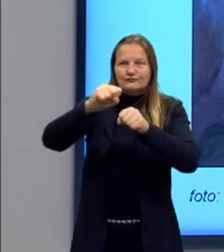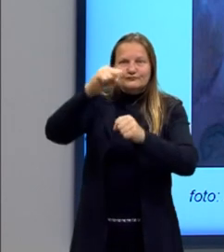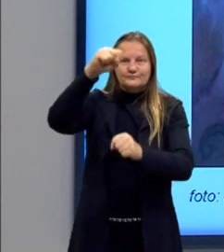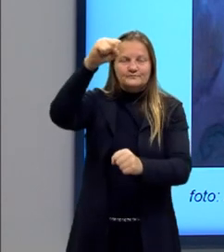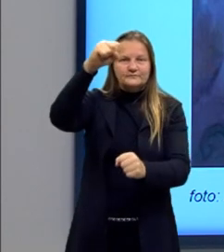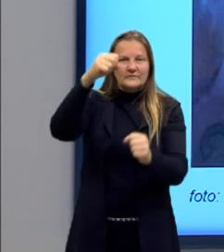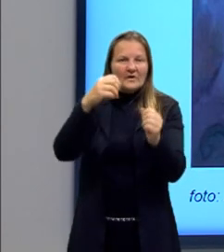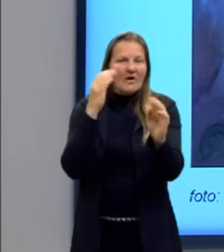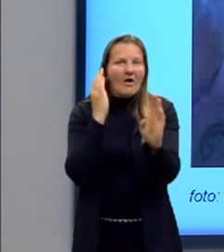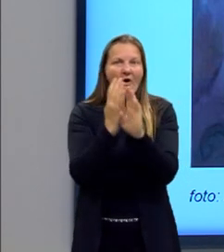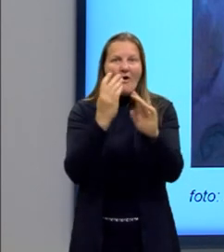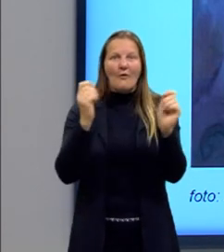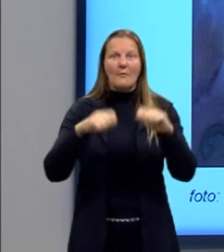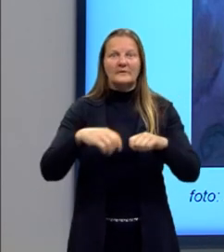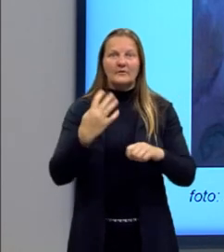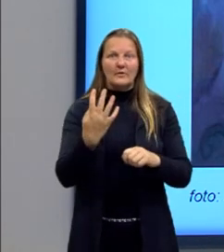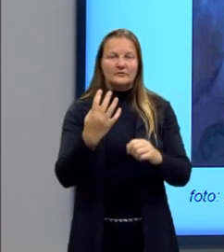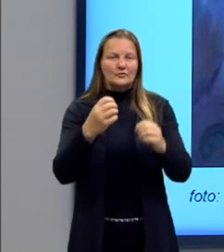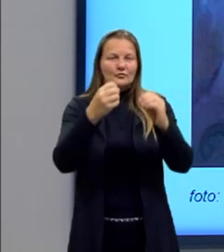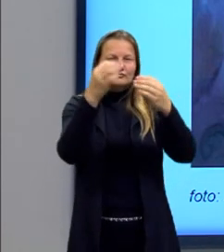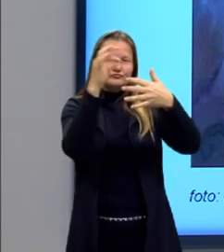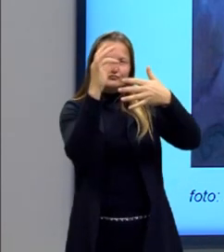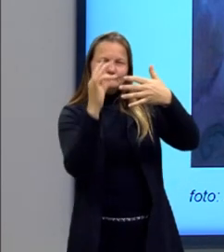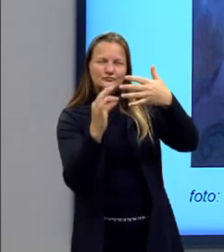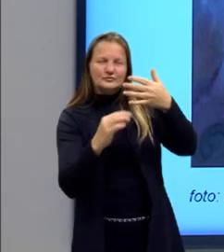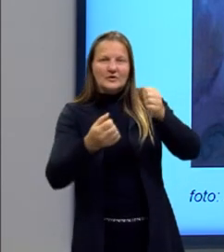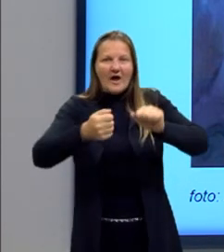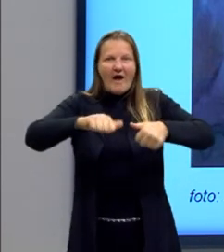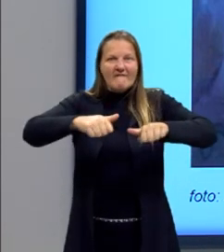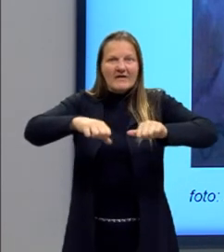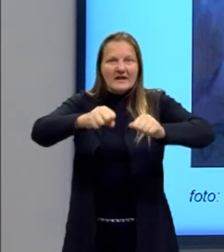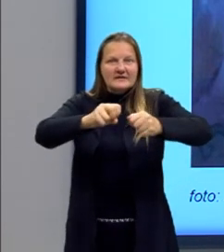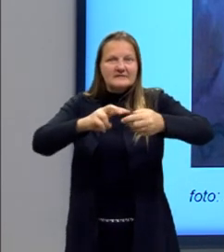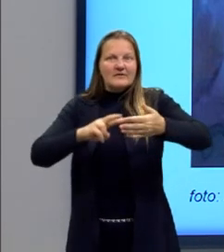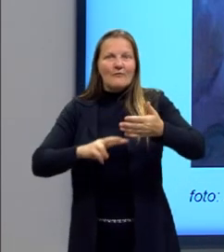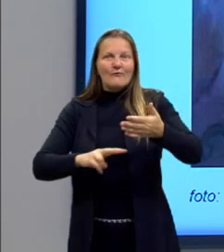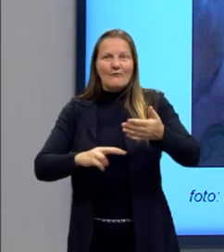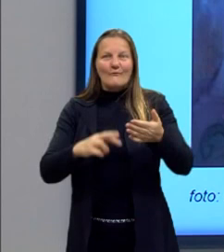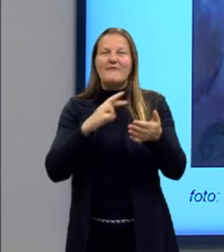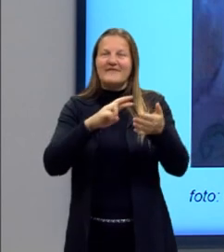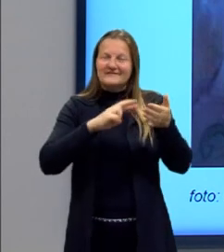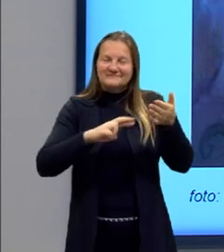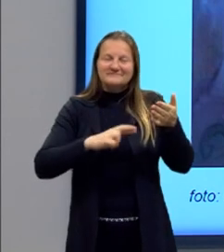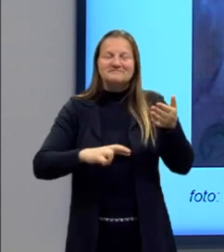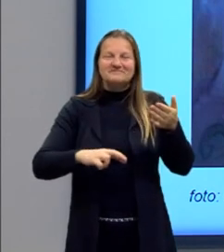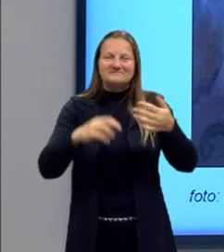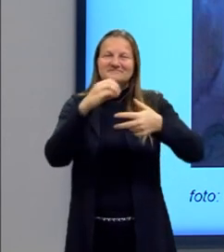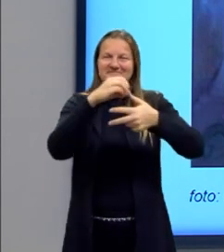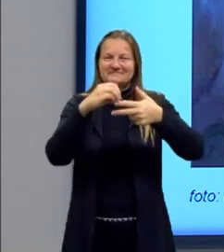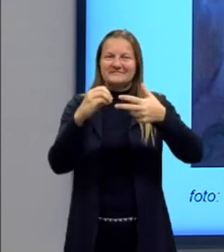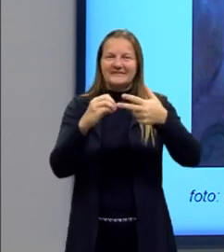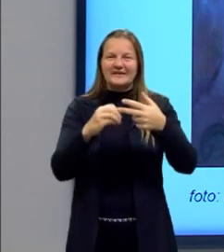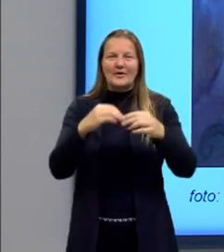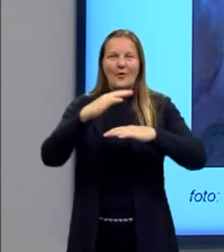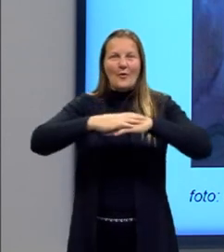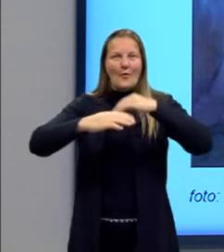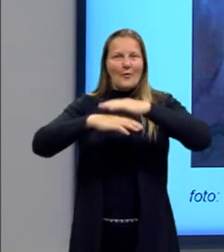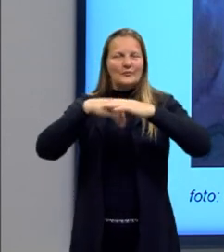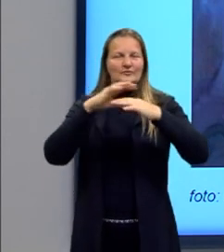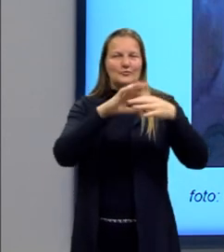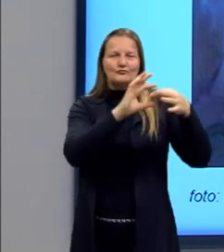4 que diz dos critérios de avaliação da redação do Enem, considera a construção